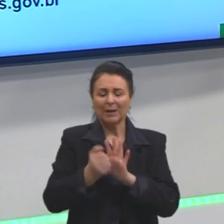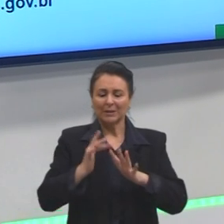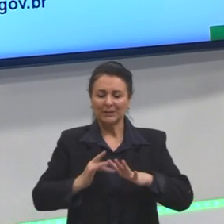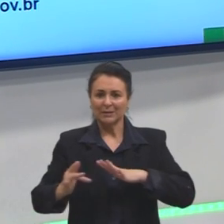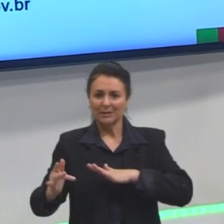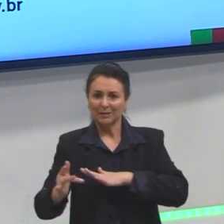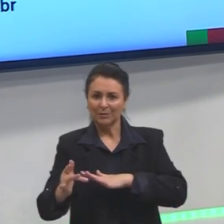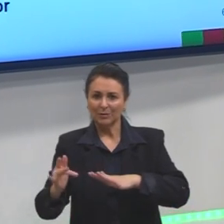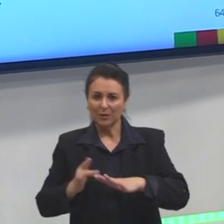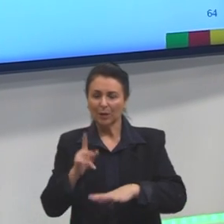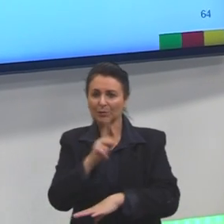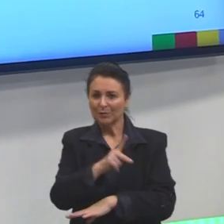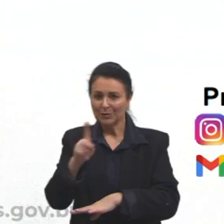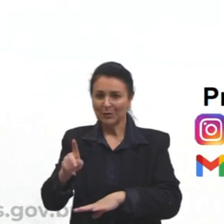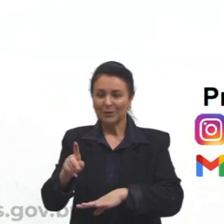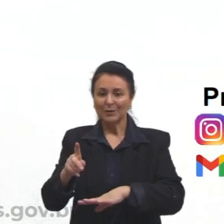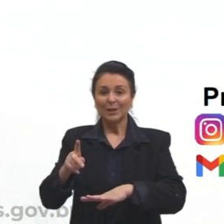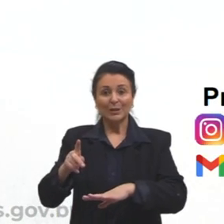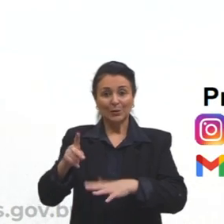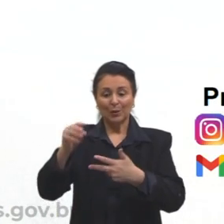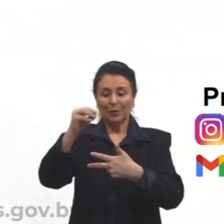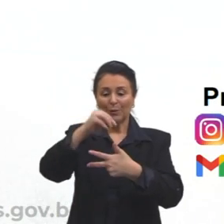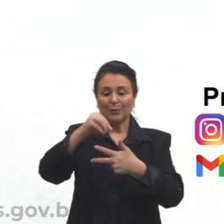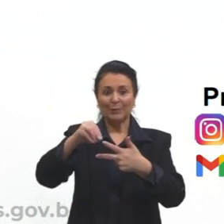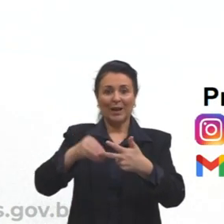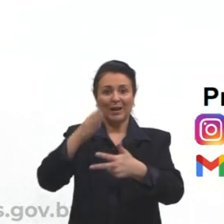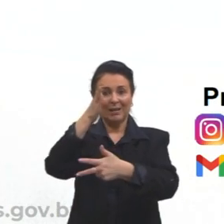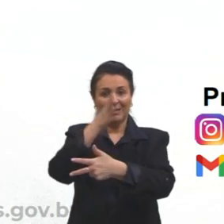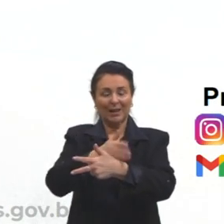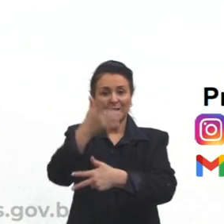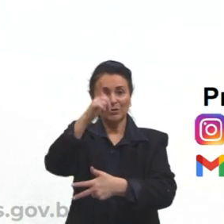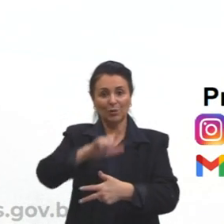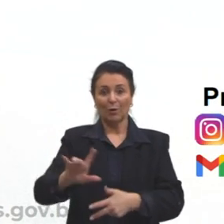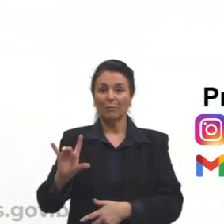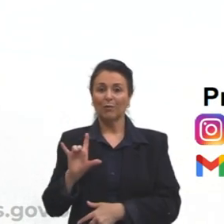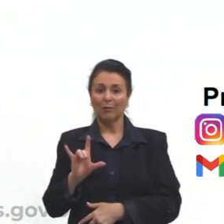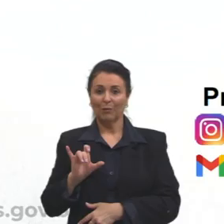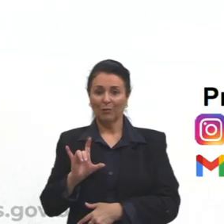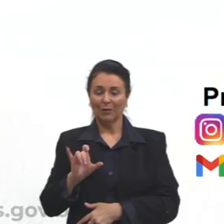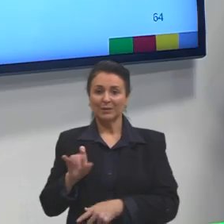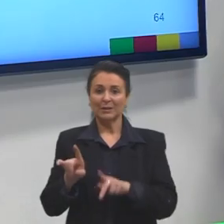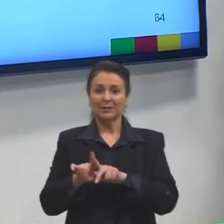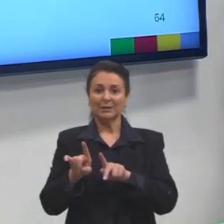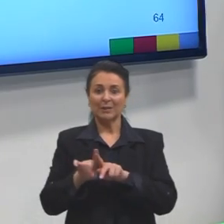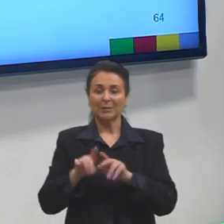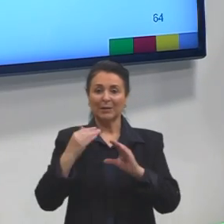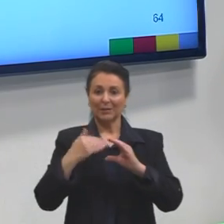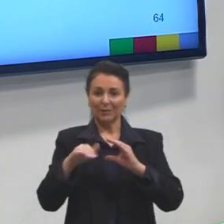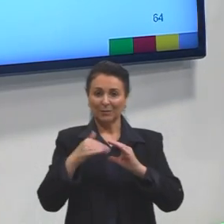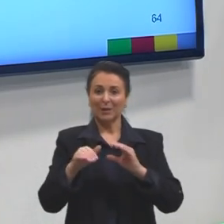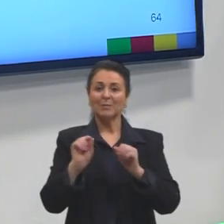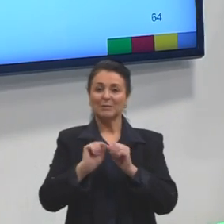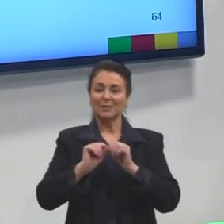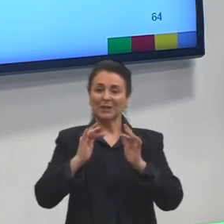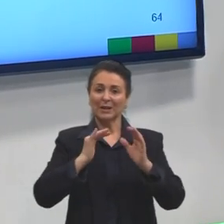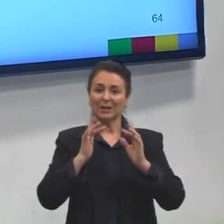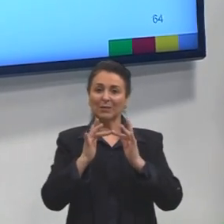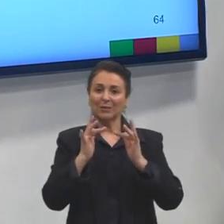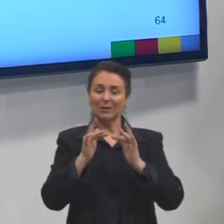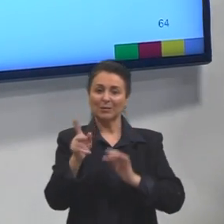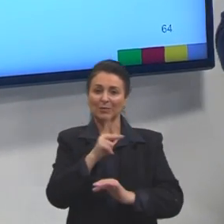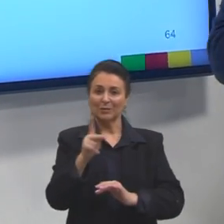sociais, marquem os profs do pré-ENEM. Deixo aqui, de novo, então, o Insta e também o e-mail para vocês entrarem em contato.